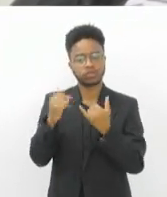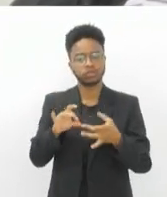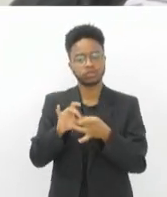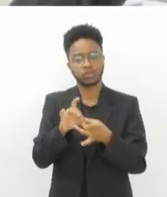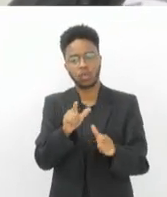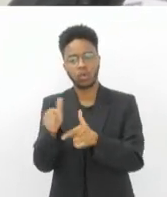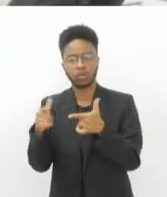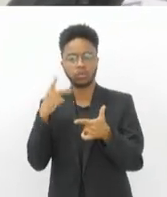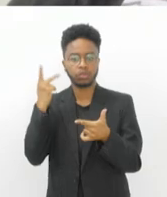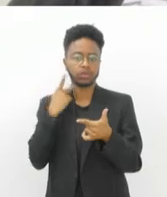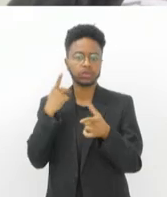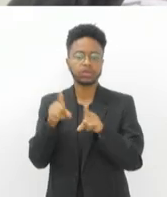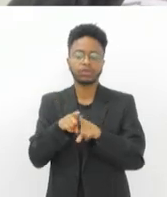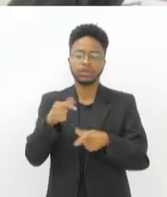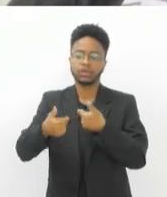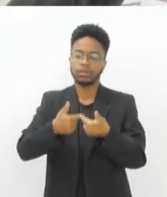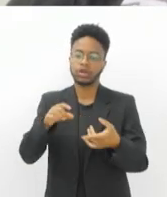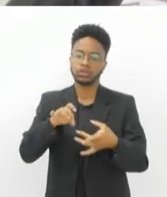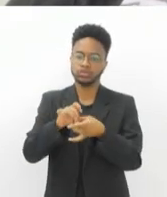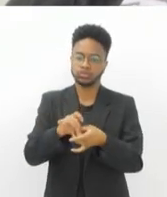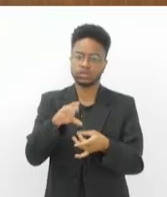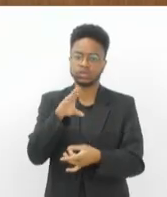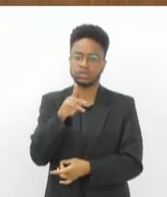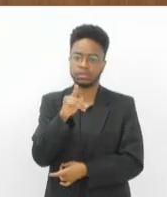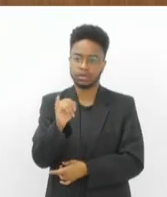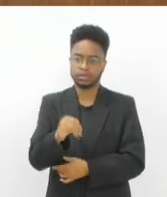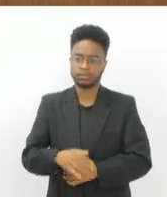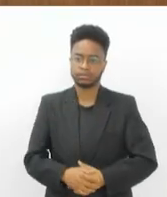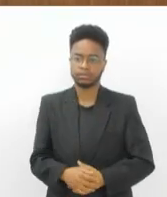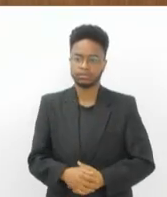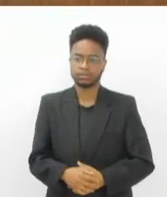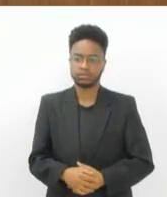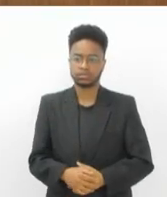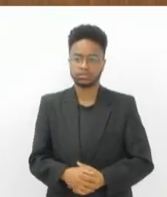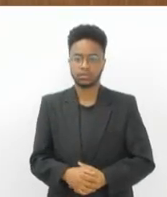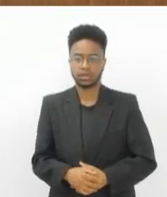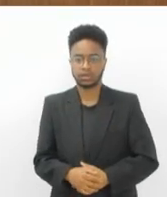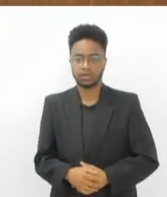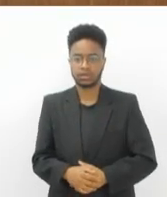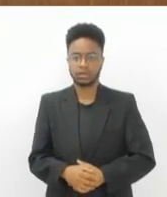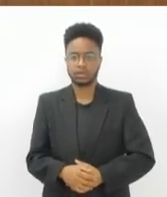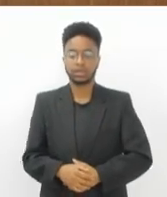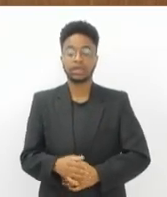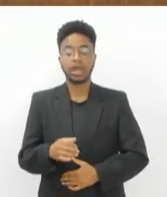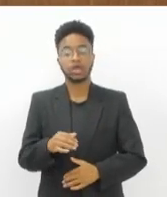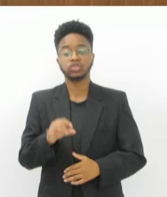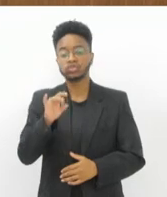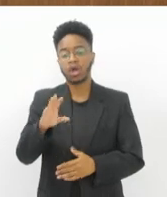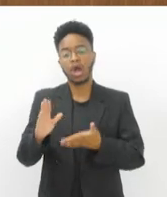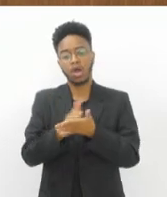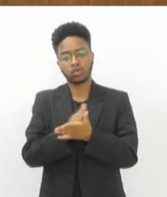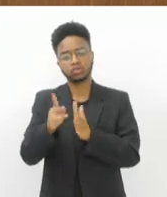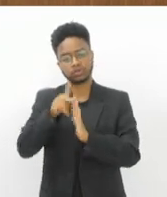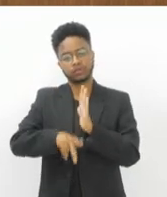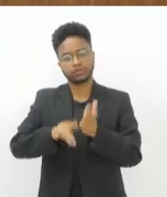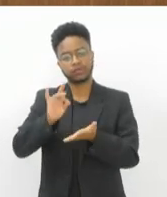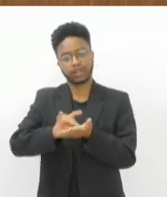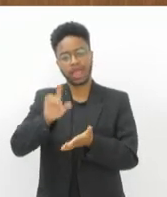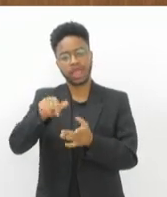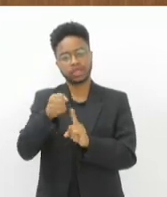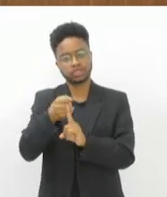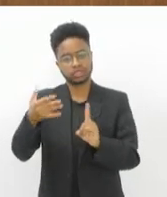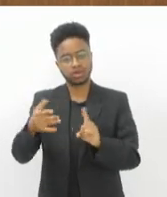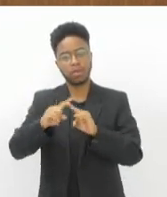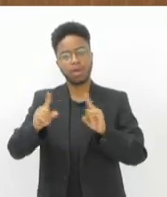e trabalhar de forma conjunta com a CPI. Alguns projetos são, na essência, projetos de extensão, outros não. Outros são